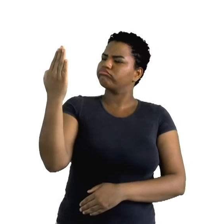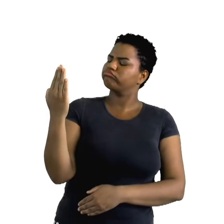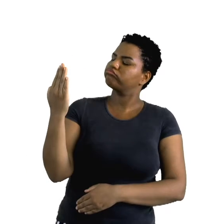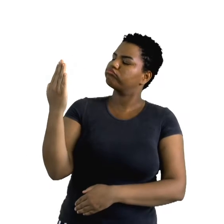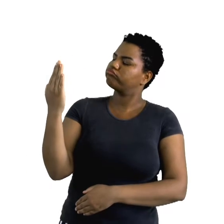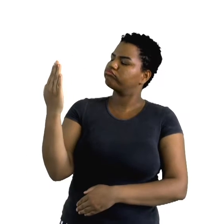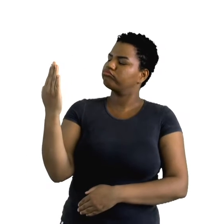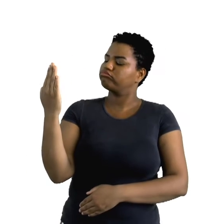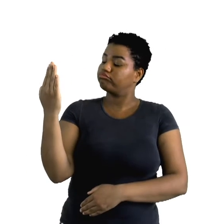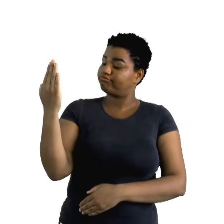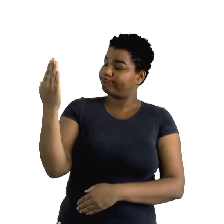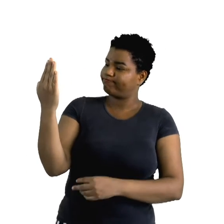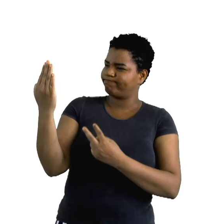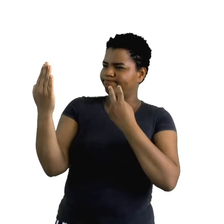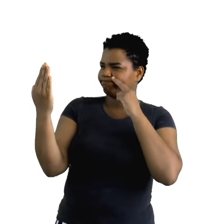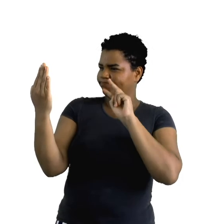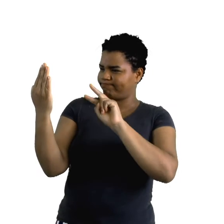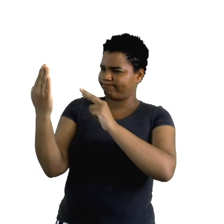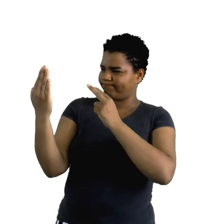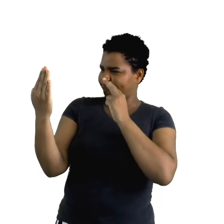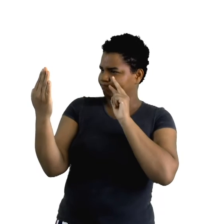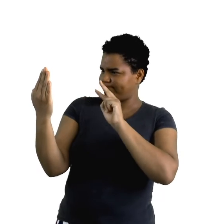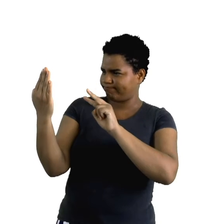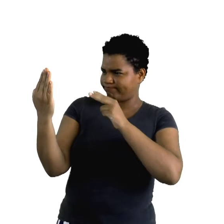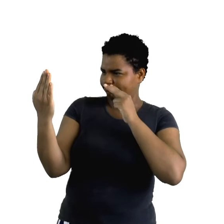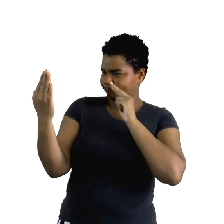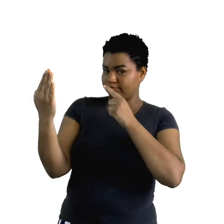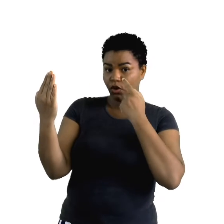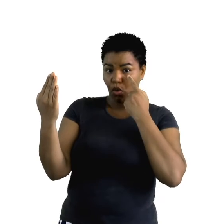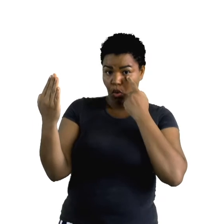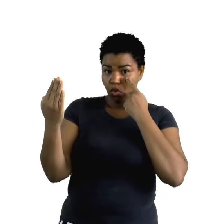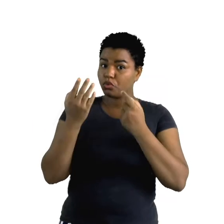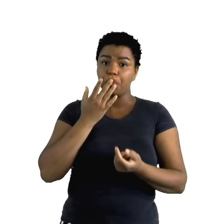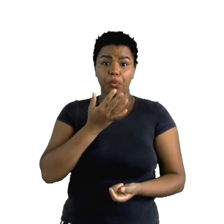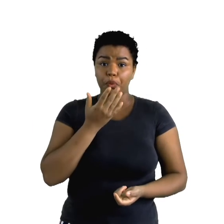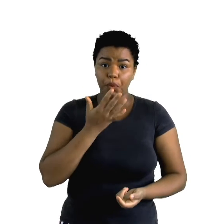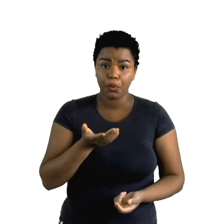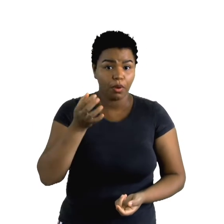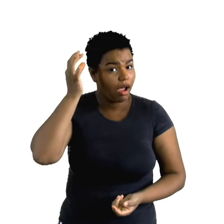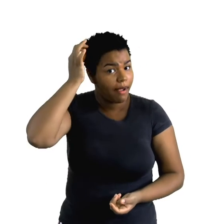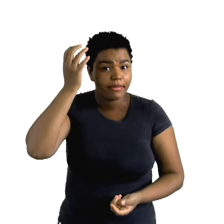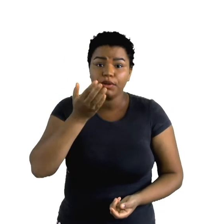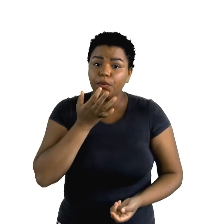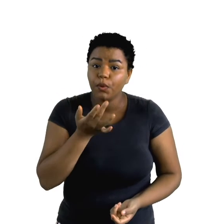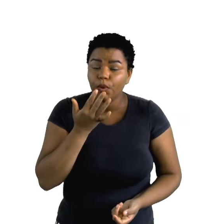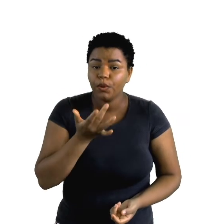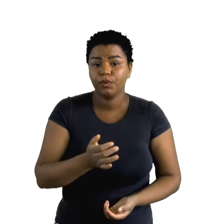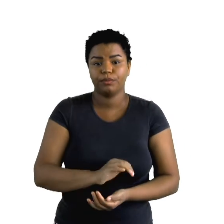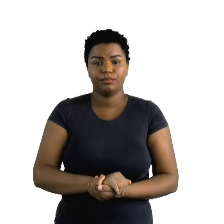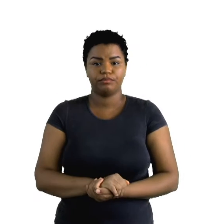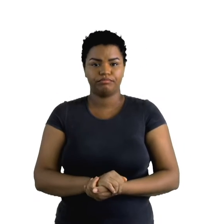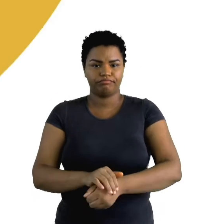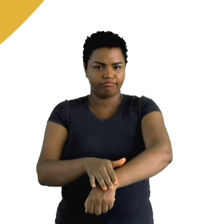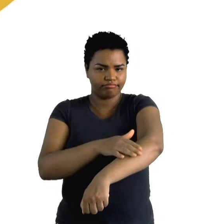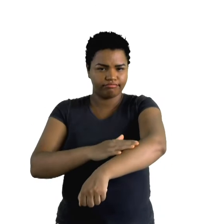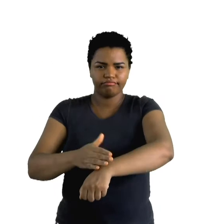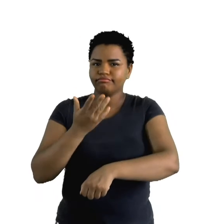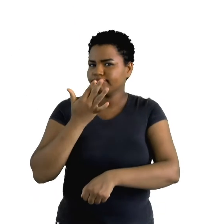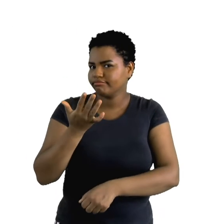espelho e observe. Que cor que são os seus olhos? A cor dos seus cabelos? Que cor é a sua pele?